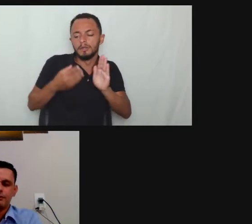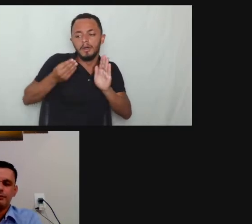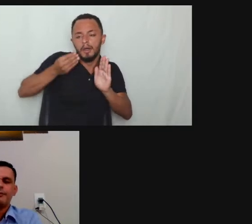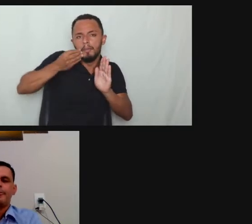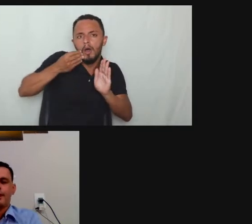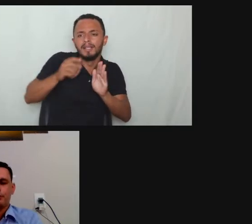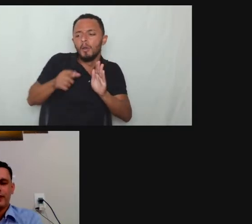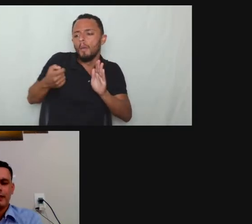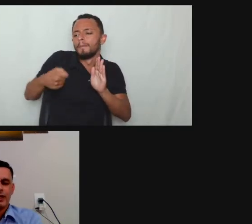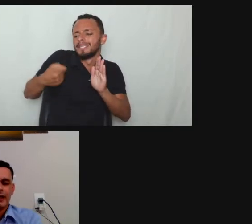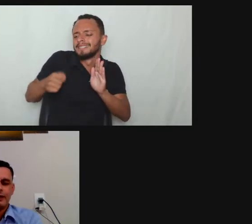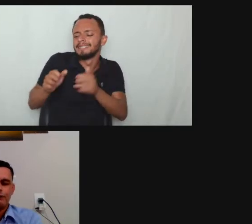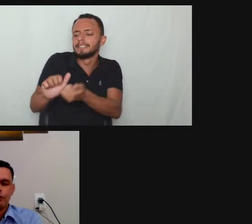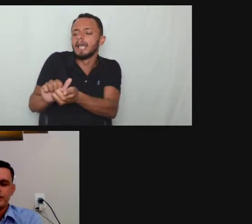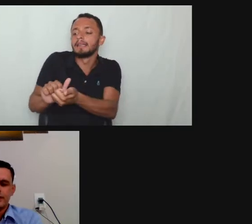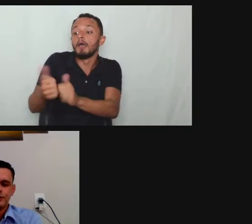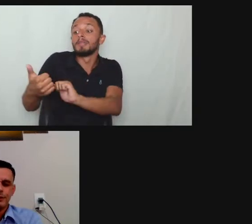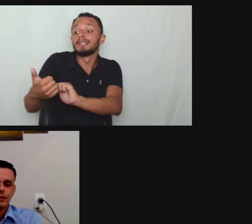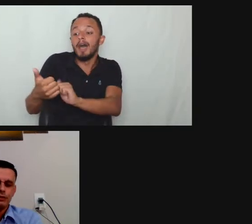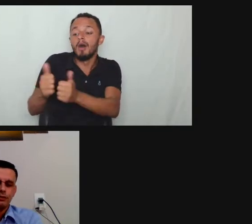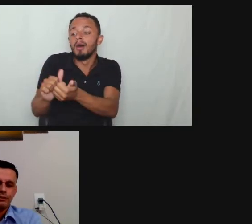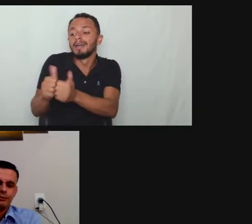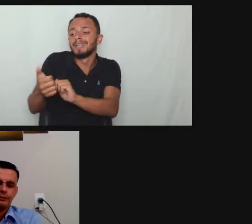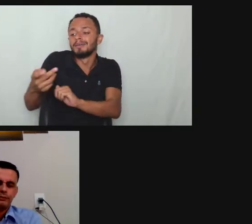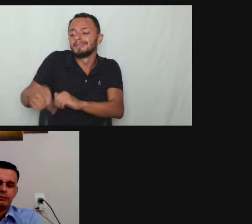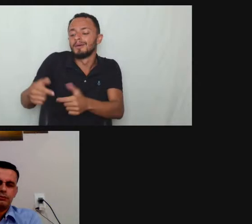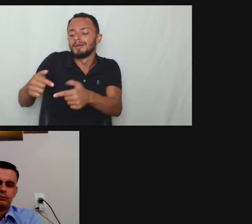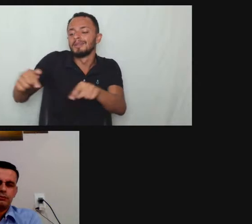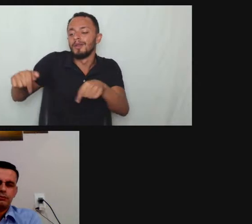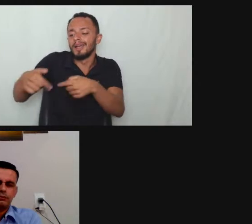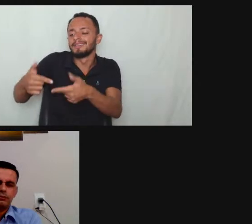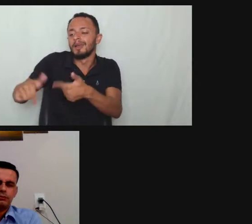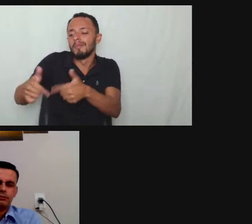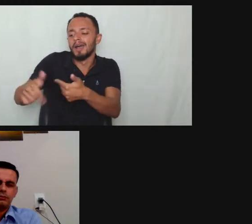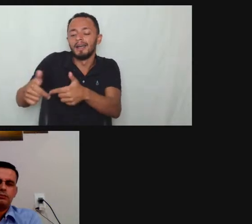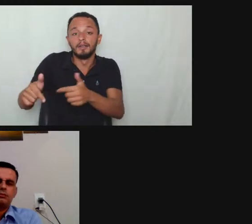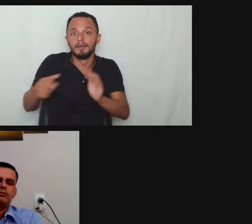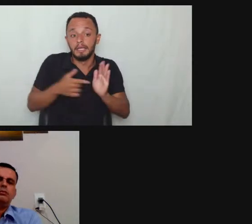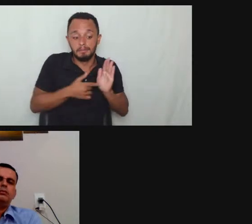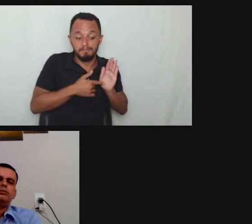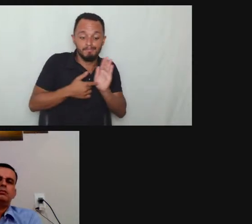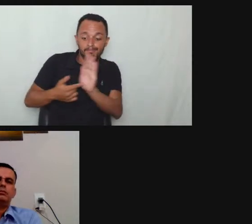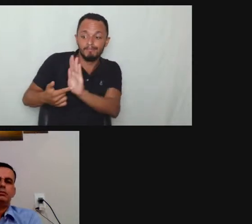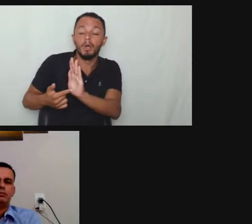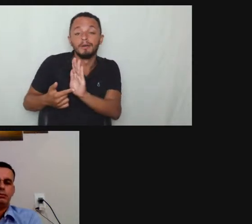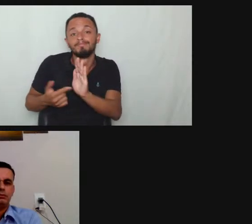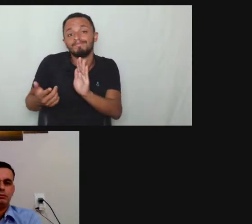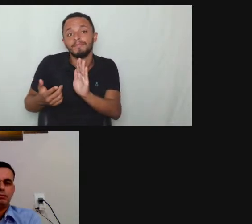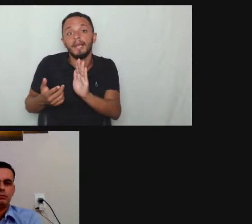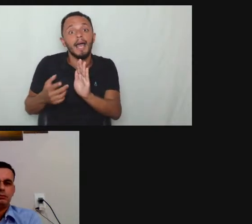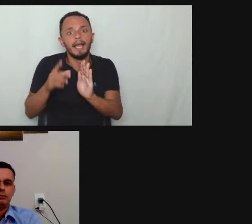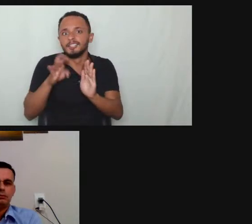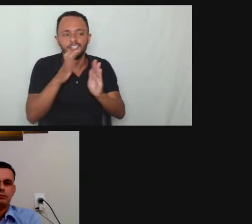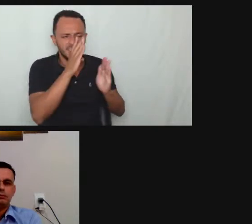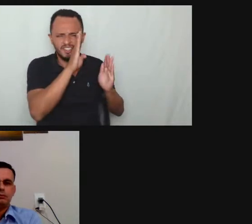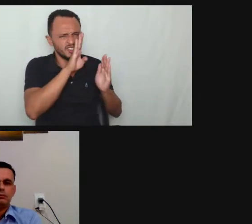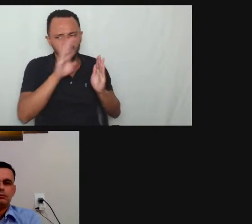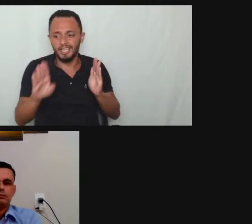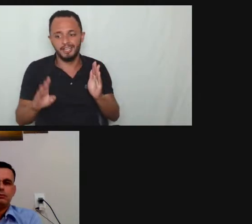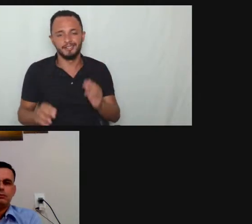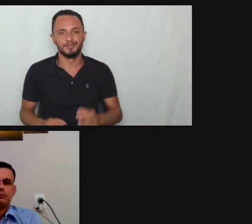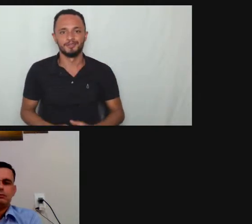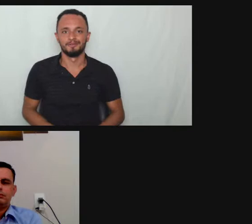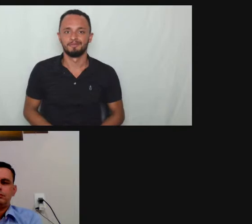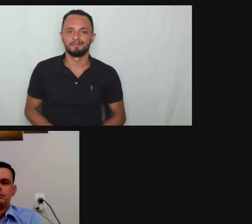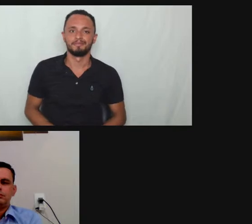adaptação porque ela já ganha força nesse pedido é isso aí pessoal então é só passamos aqui por uma